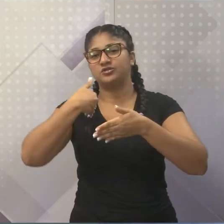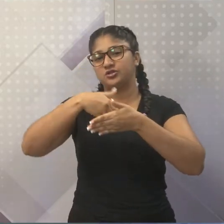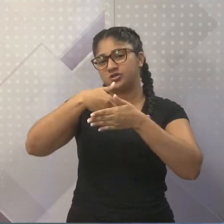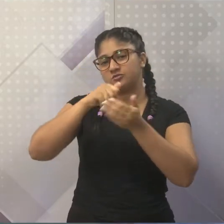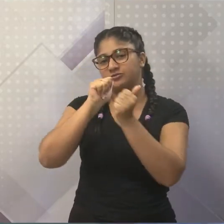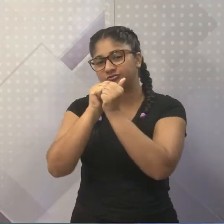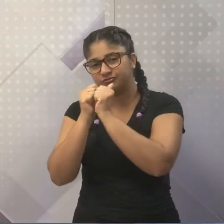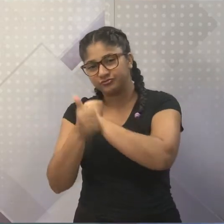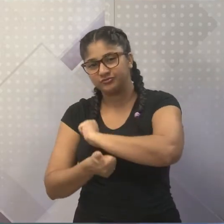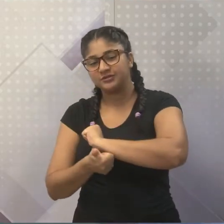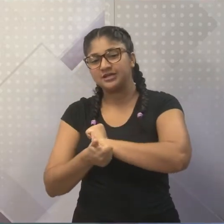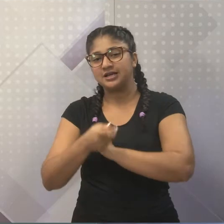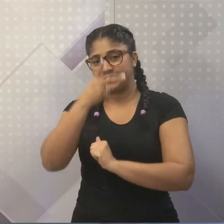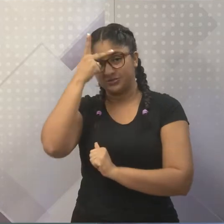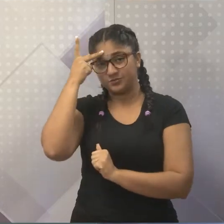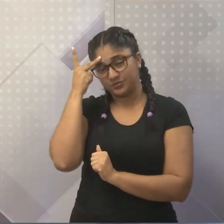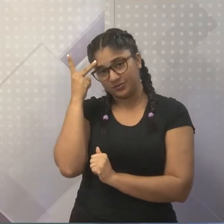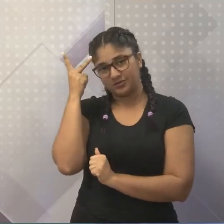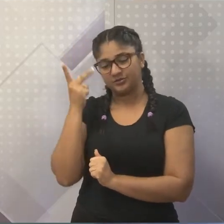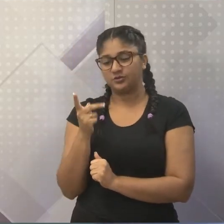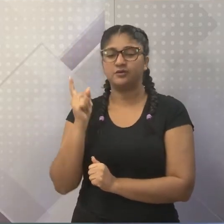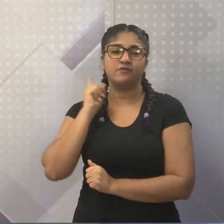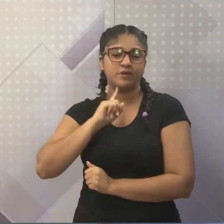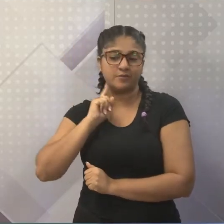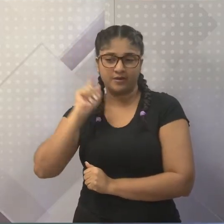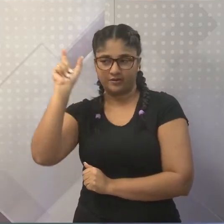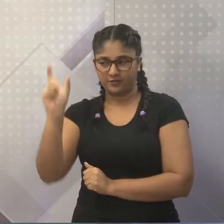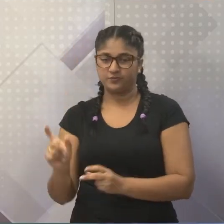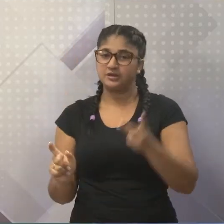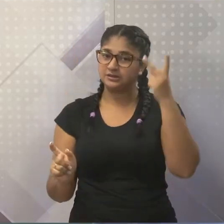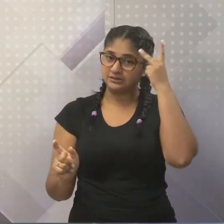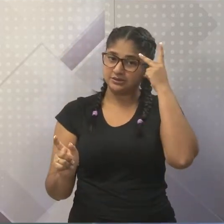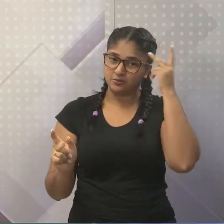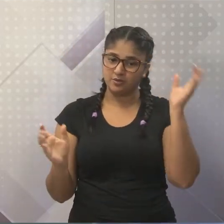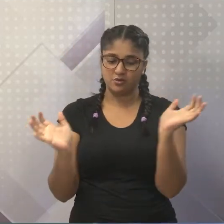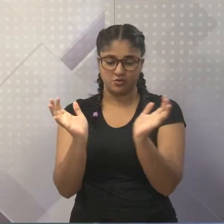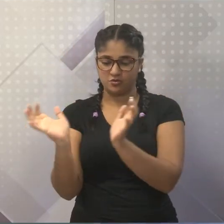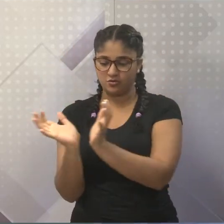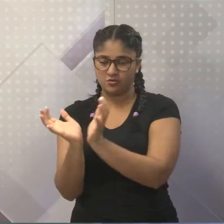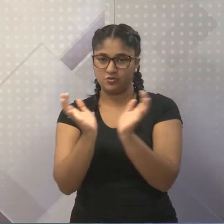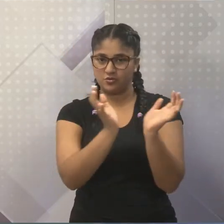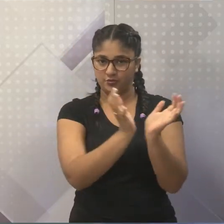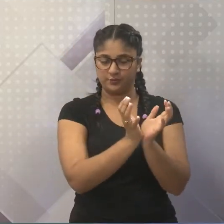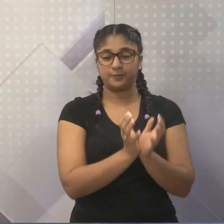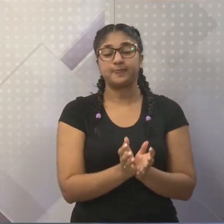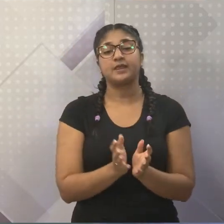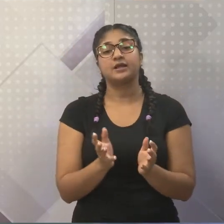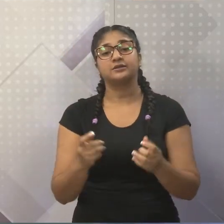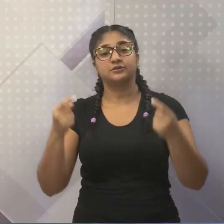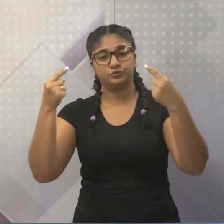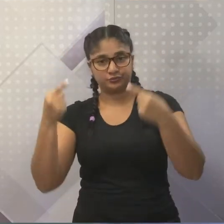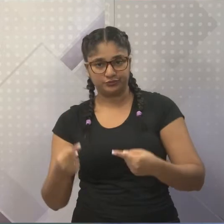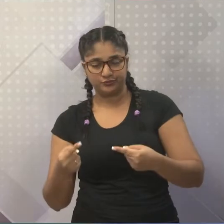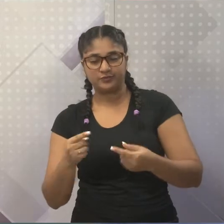quando está em campo jogando Flamengo e São Paulo, aí alguém vai perguntar a um jogador e faz a